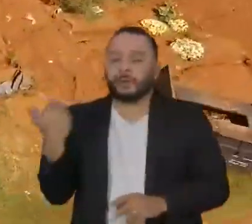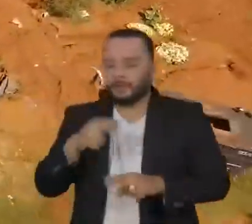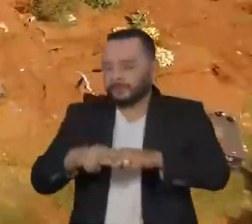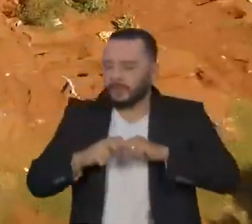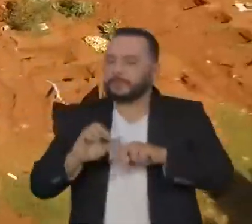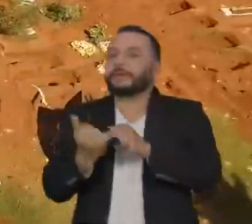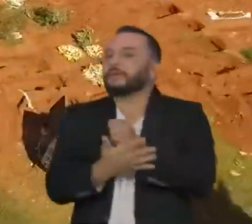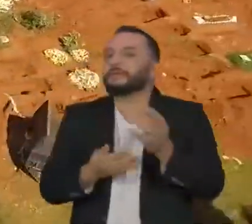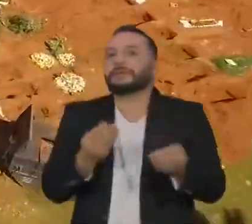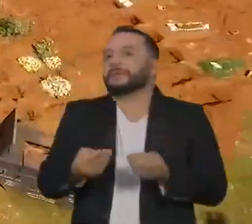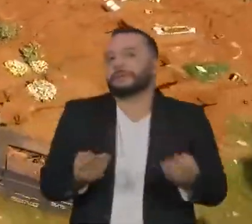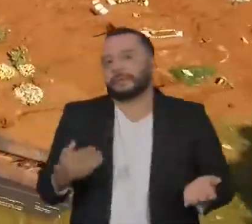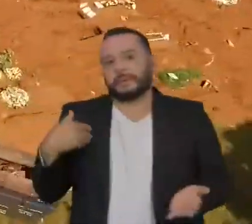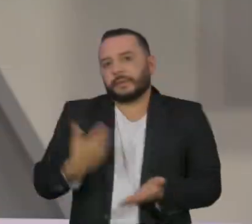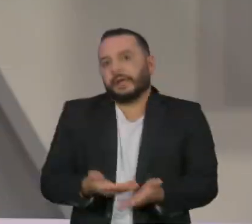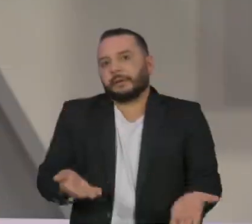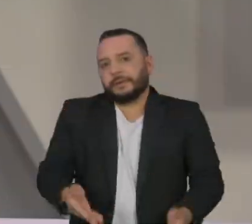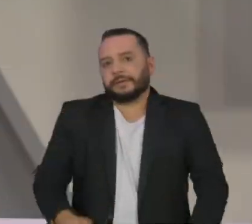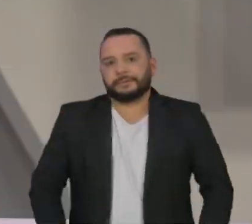pelo coronavírus até agora. Obrigado. Obrigado.